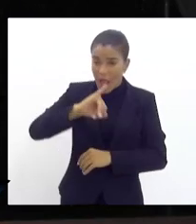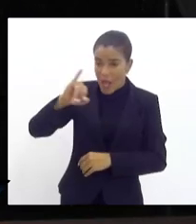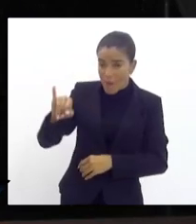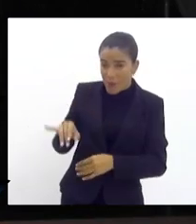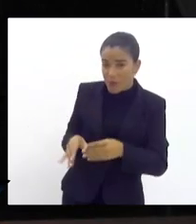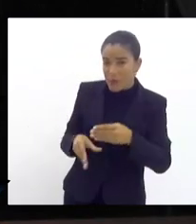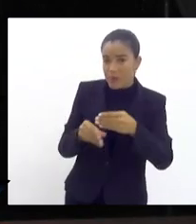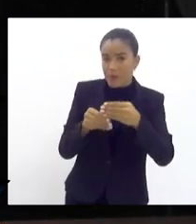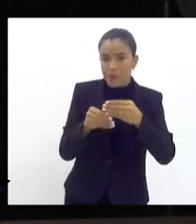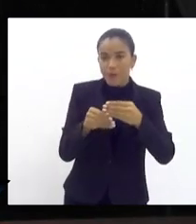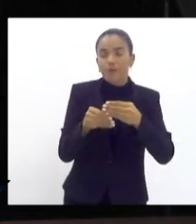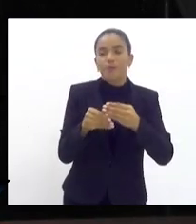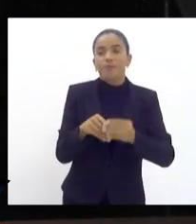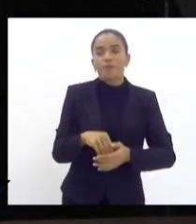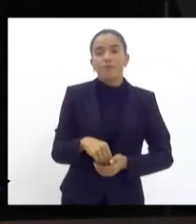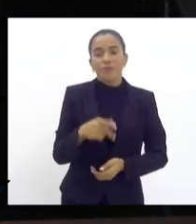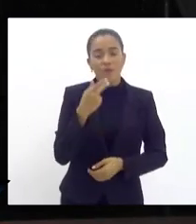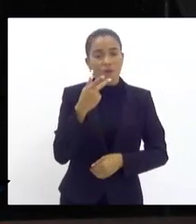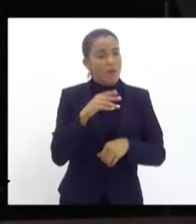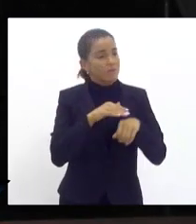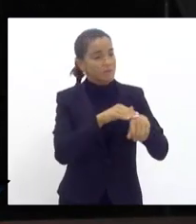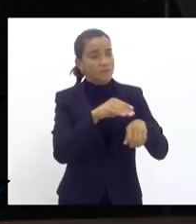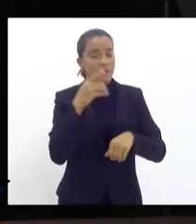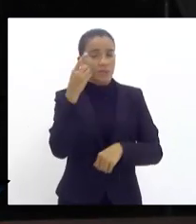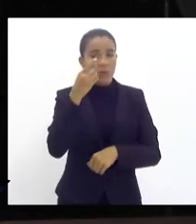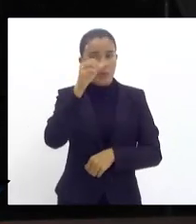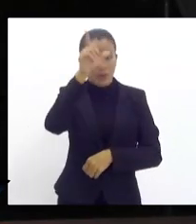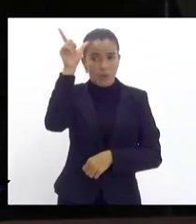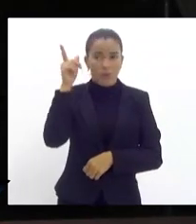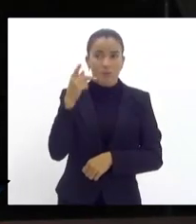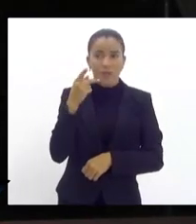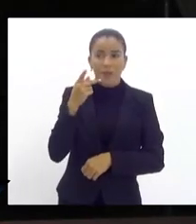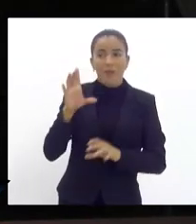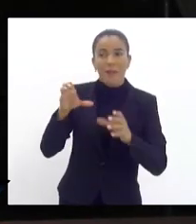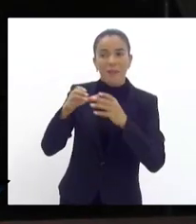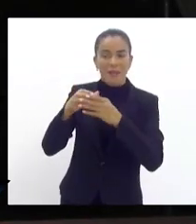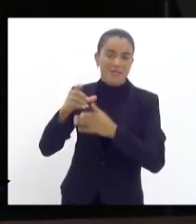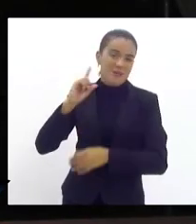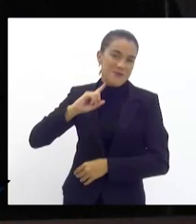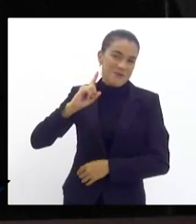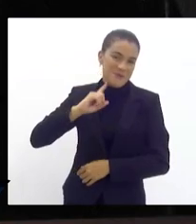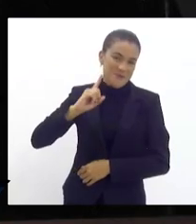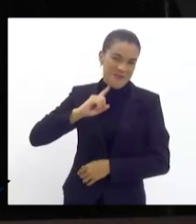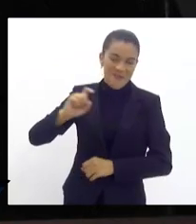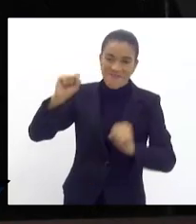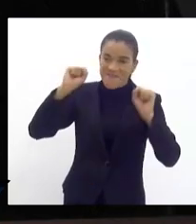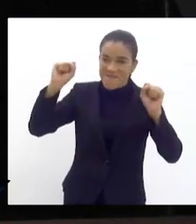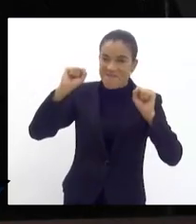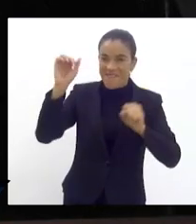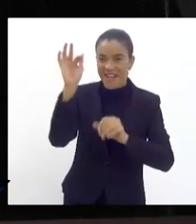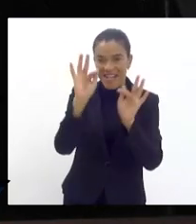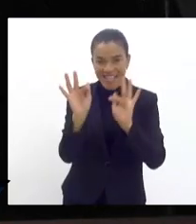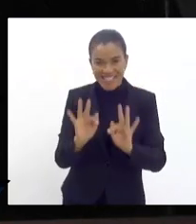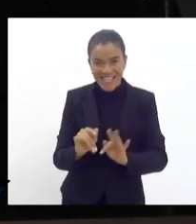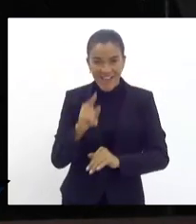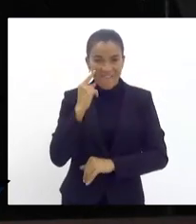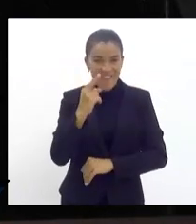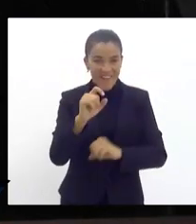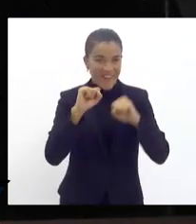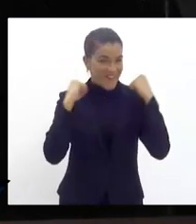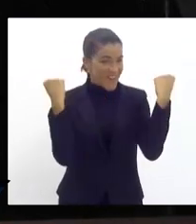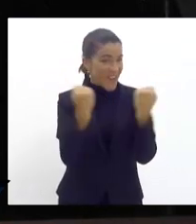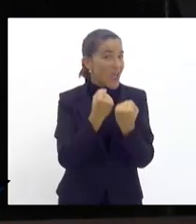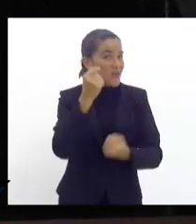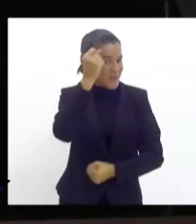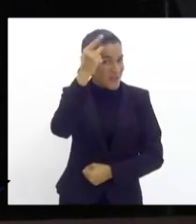queria dizer ao deputado Luiz Paulo que a nação rubro-negra deve estar muito feliz hoje vossa excelência no Maracanã ontem que eu